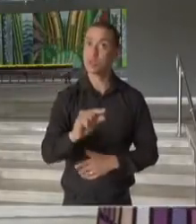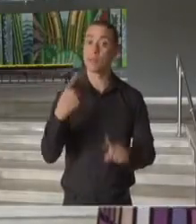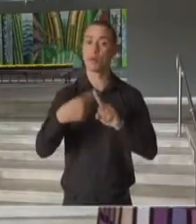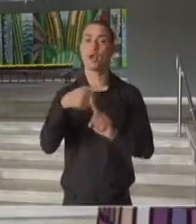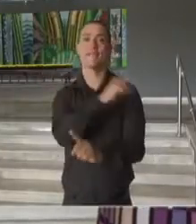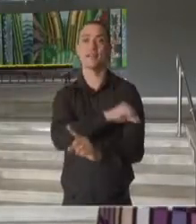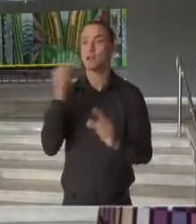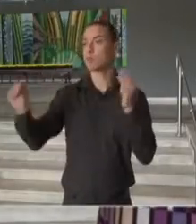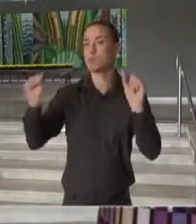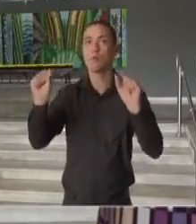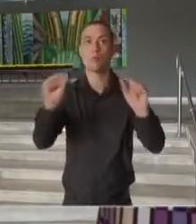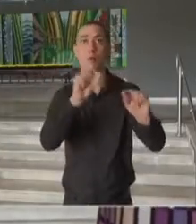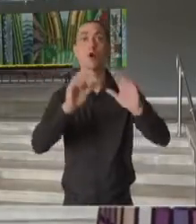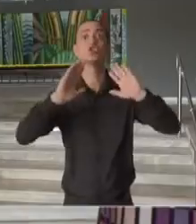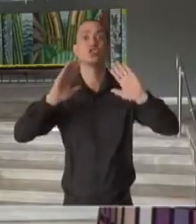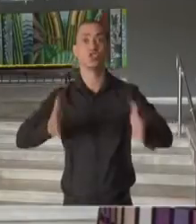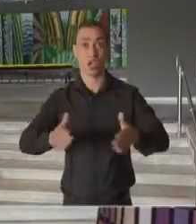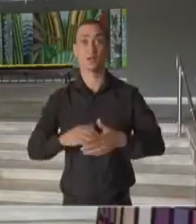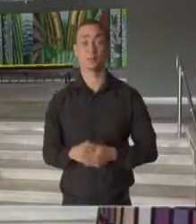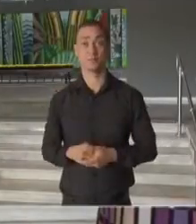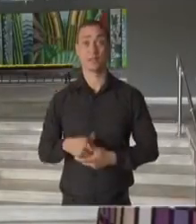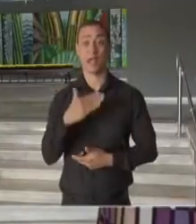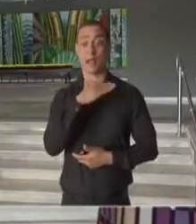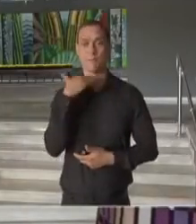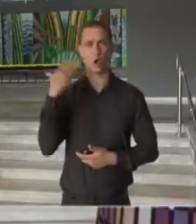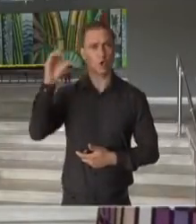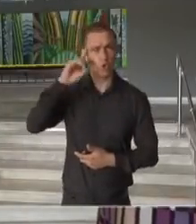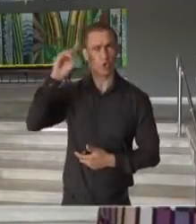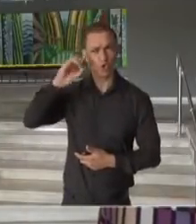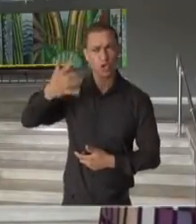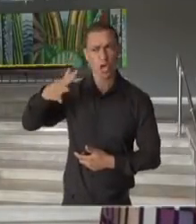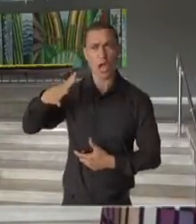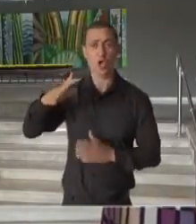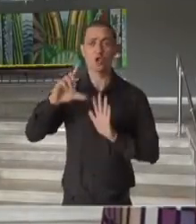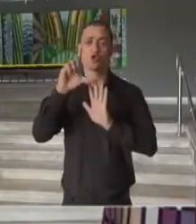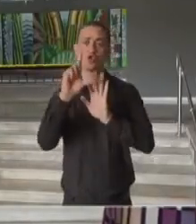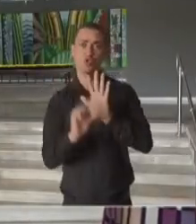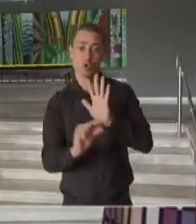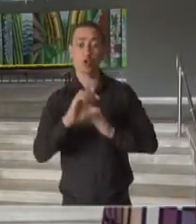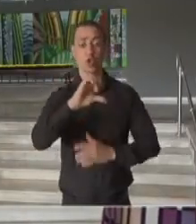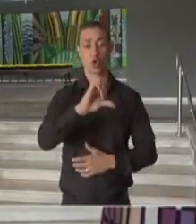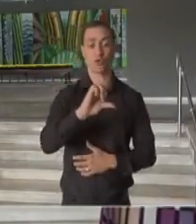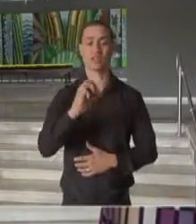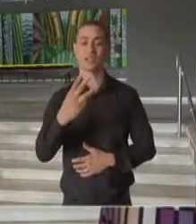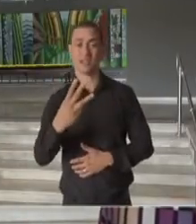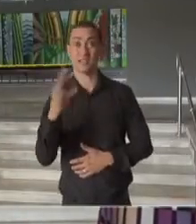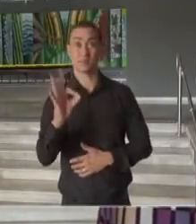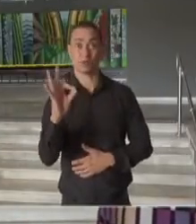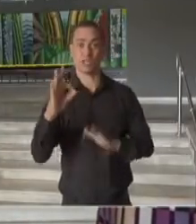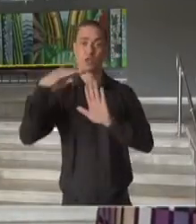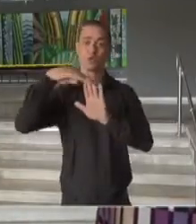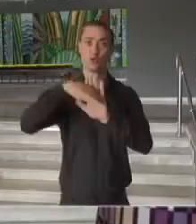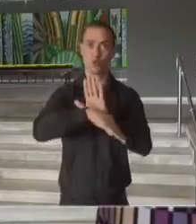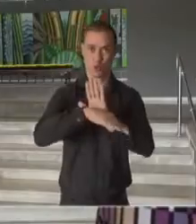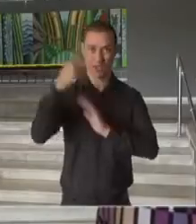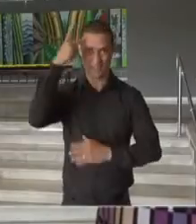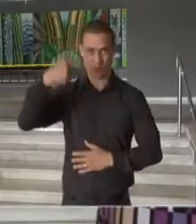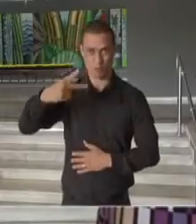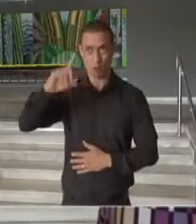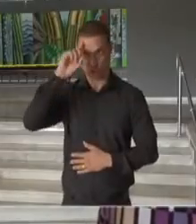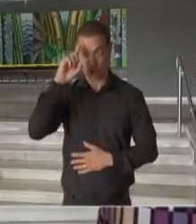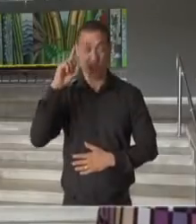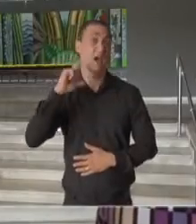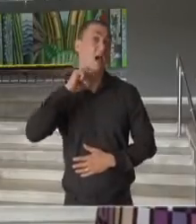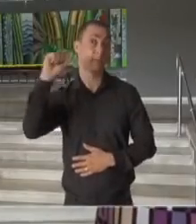vacinação. A média de óbitos diários caiu 93% em São Paulo, entre 1º de